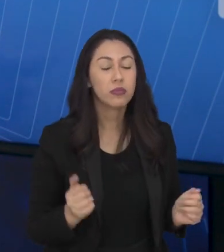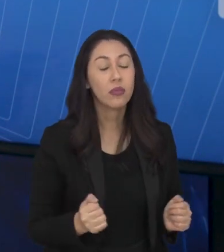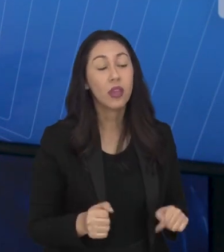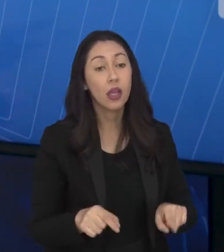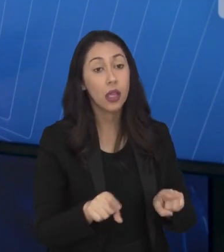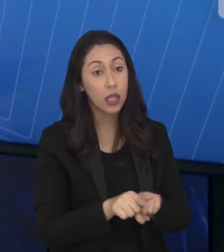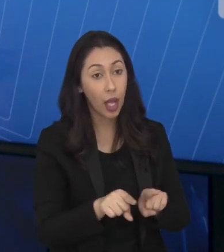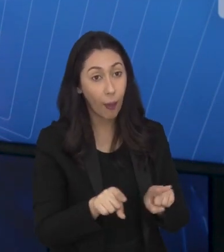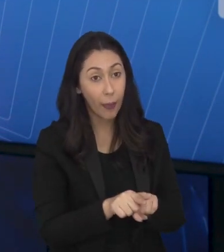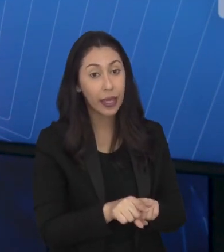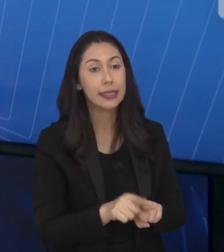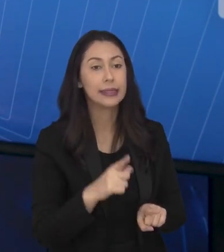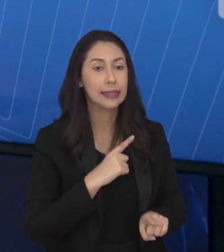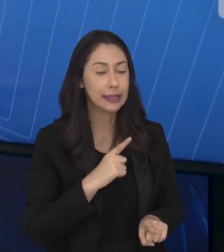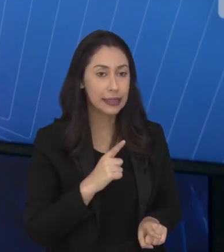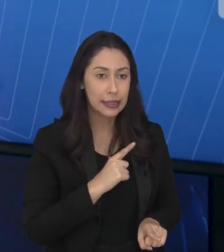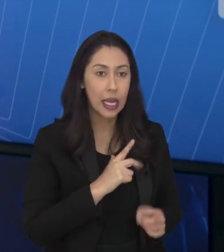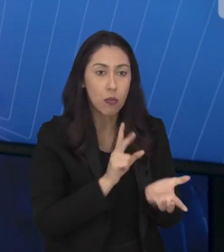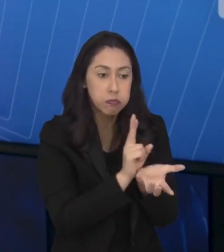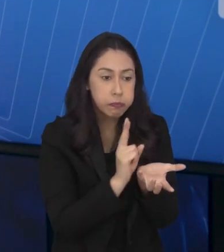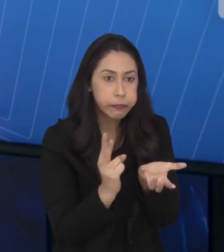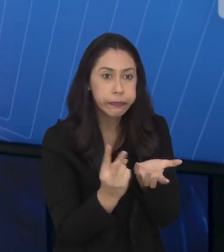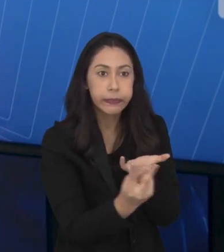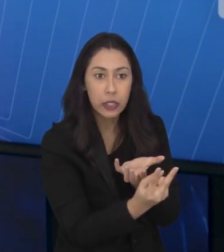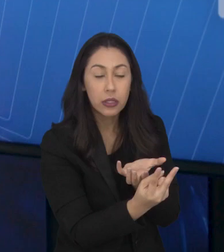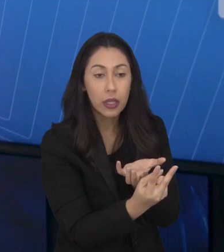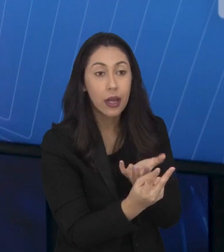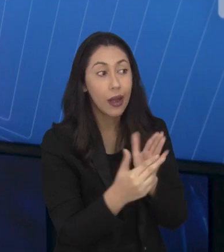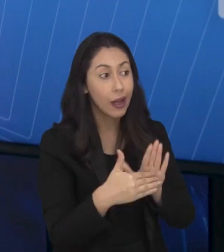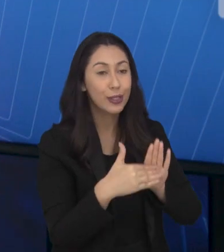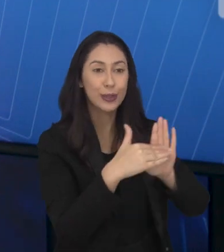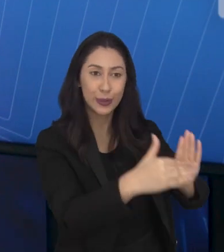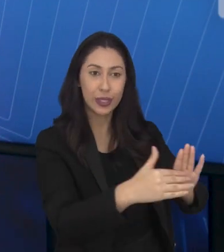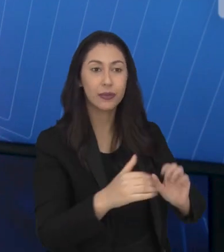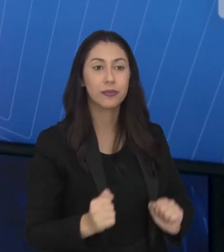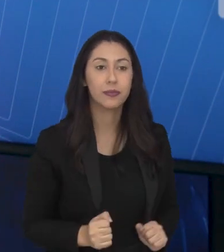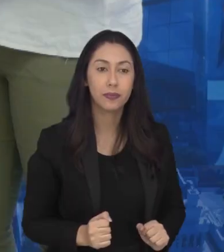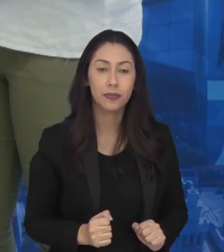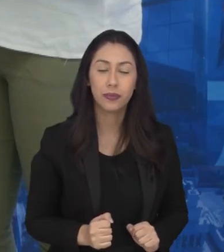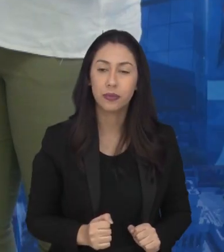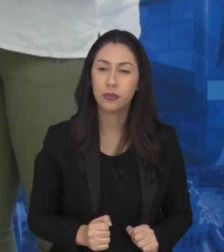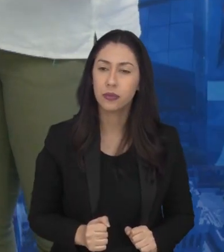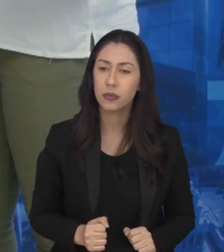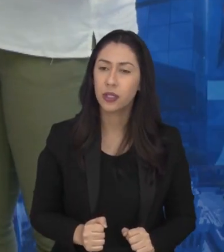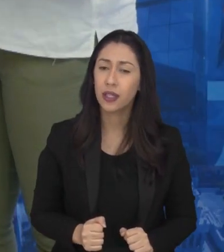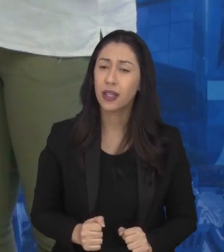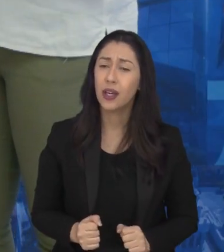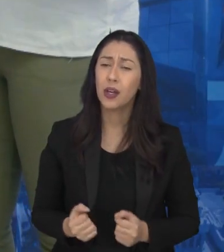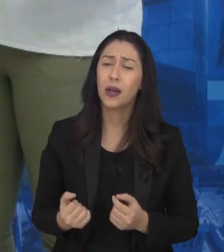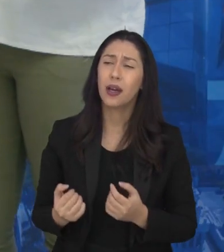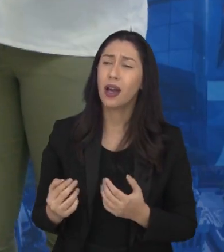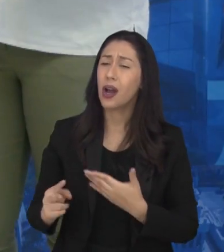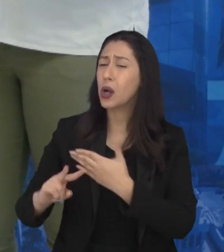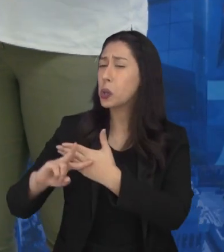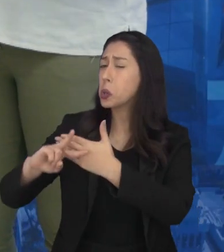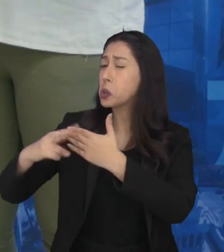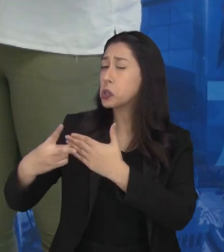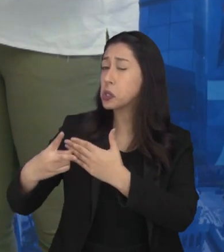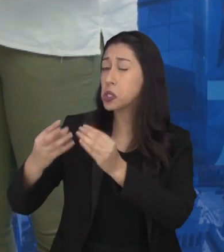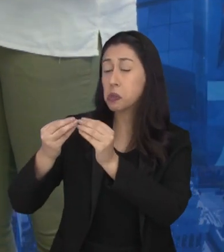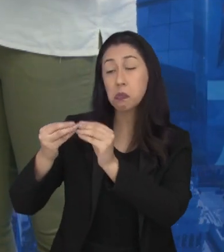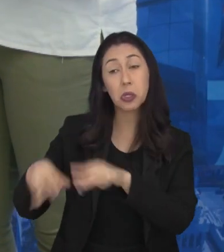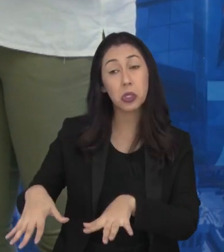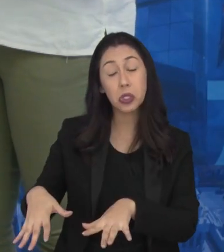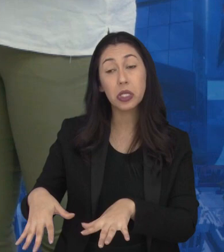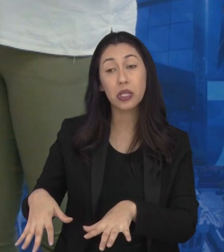e também tem os conselhos tutelares que ajudam nessa frente. Quais são os principais prejuízos para uma criança